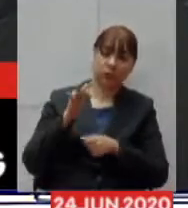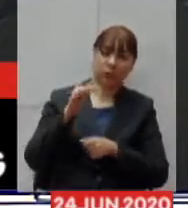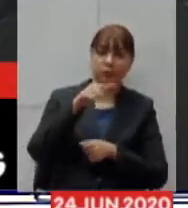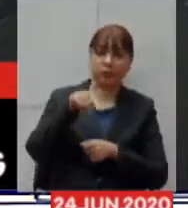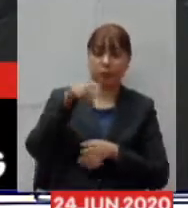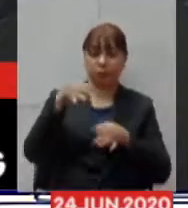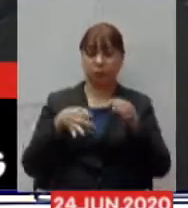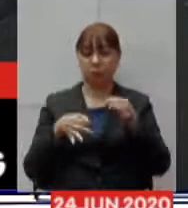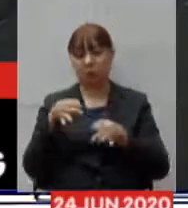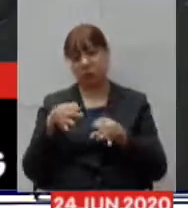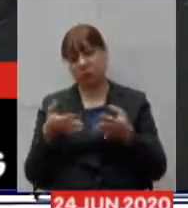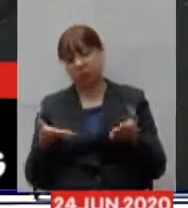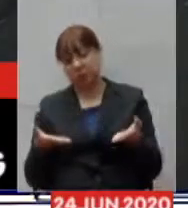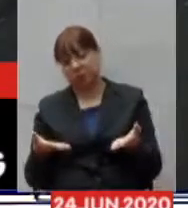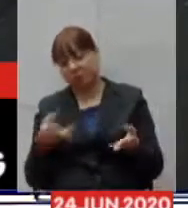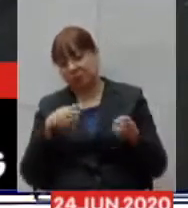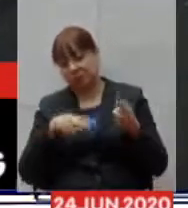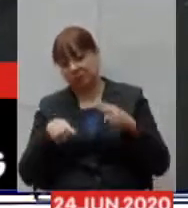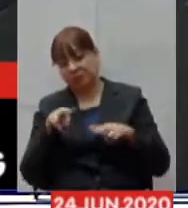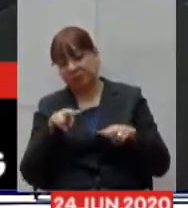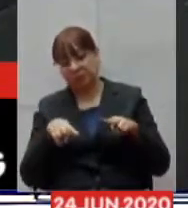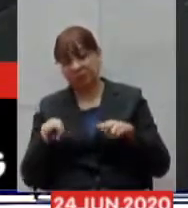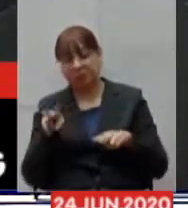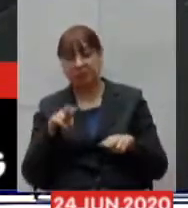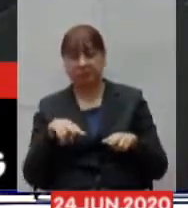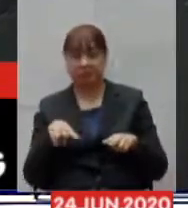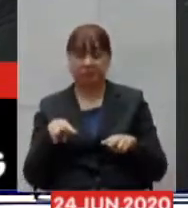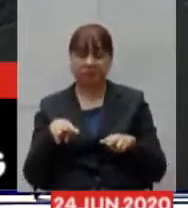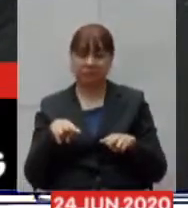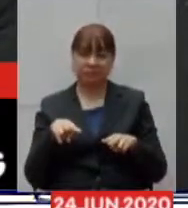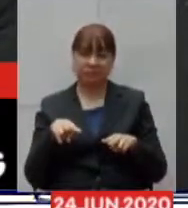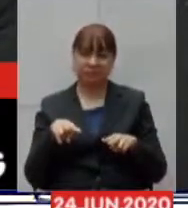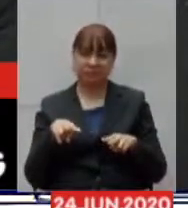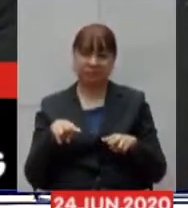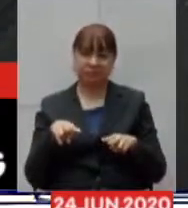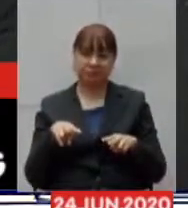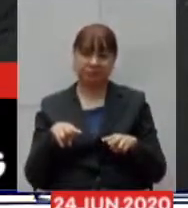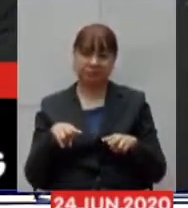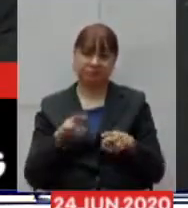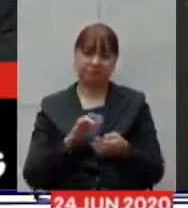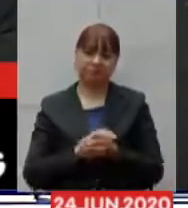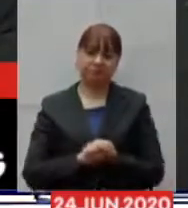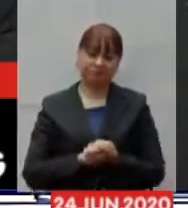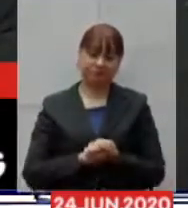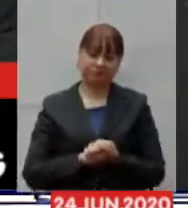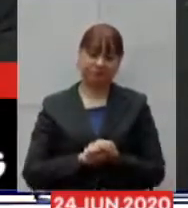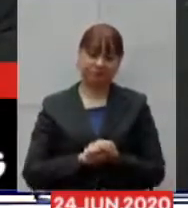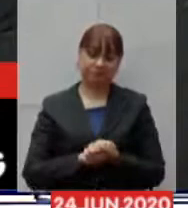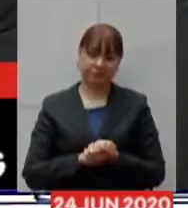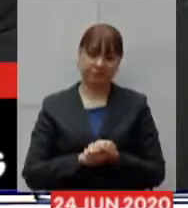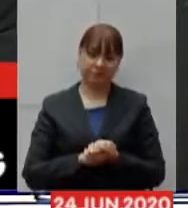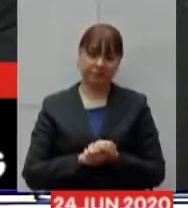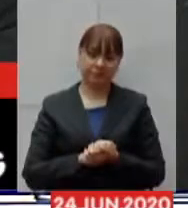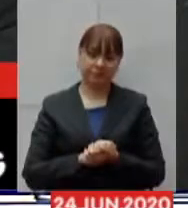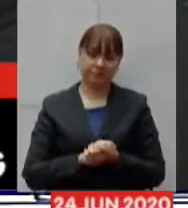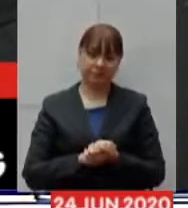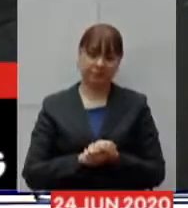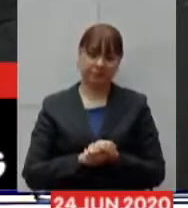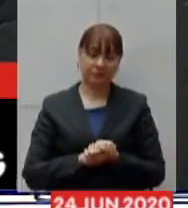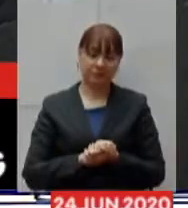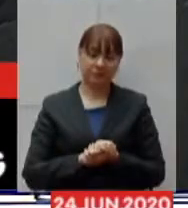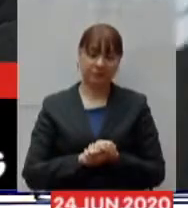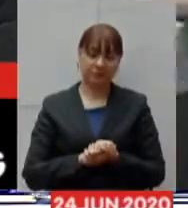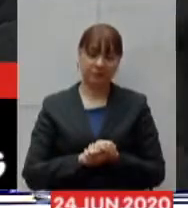no momento em que a emergência já terá passado e